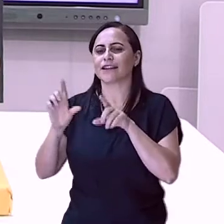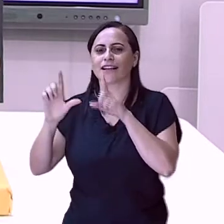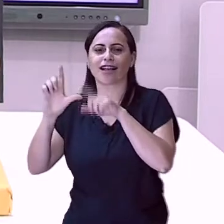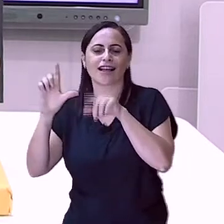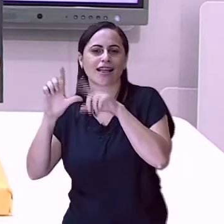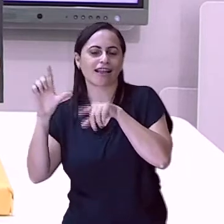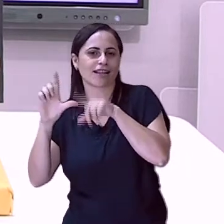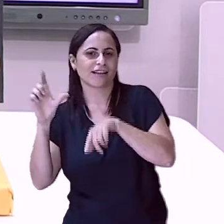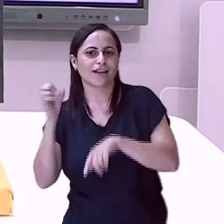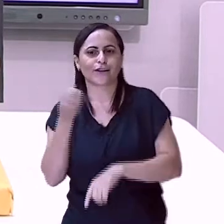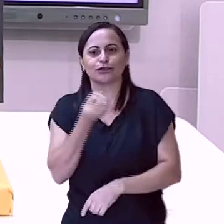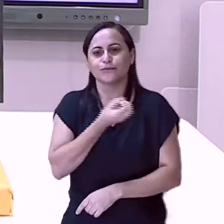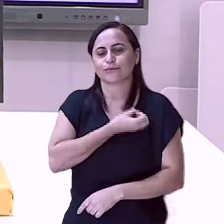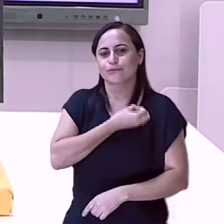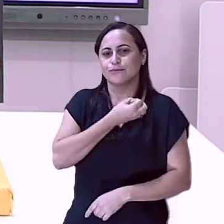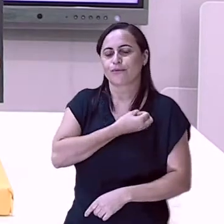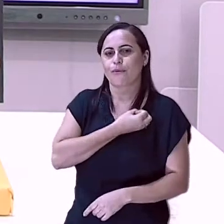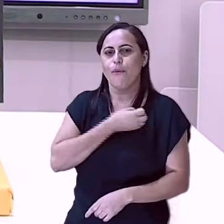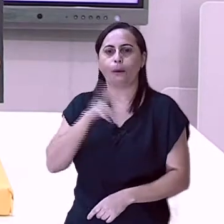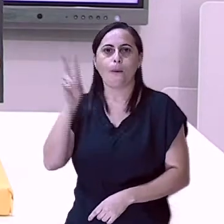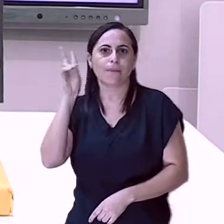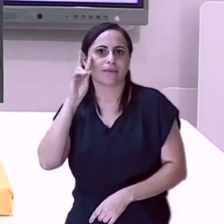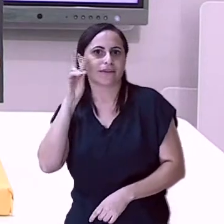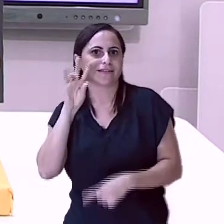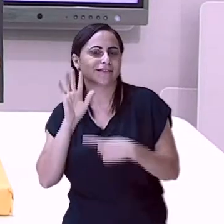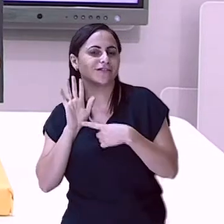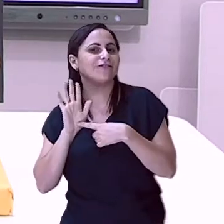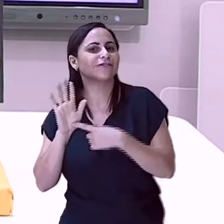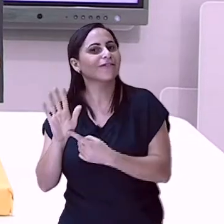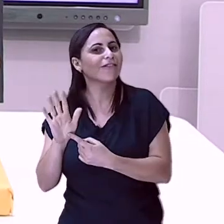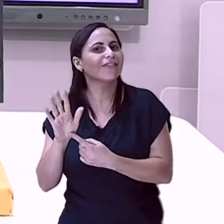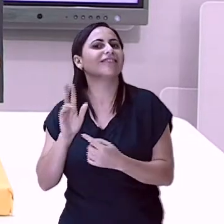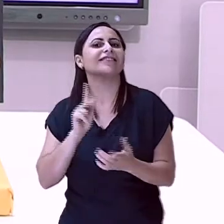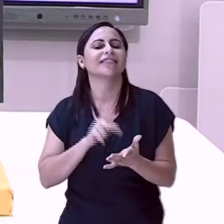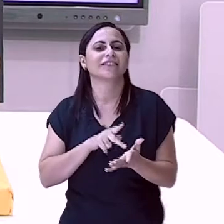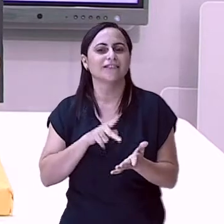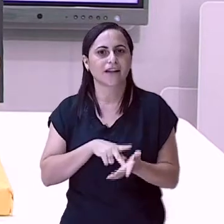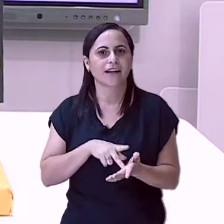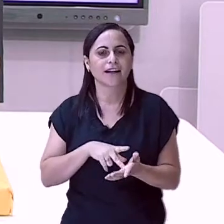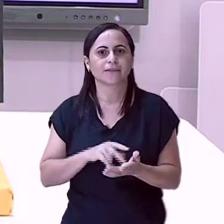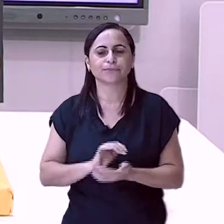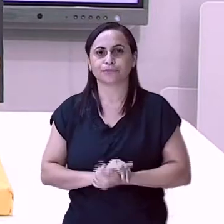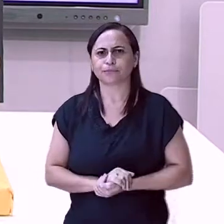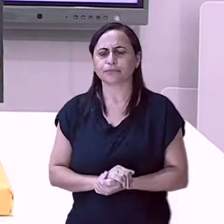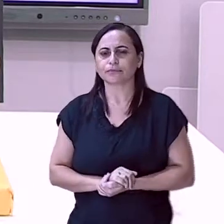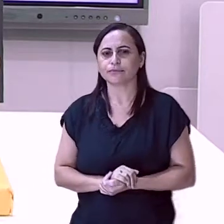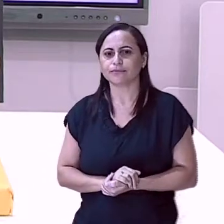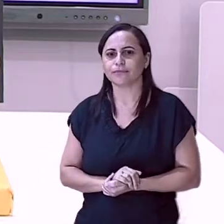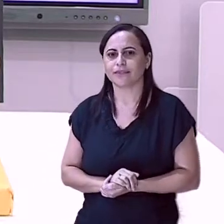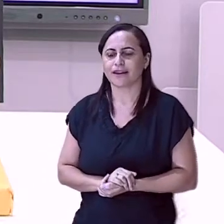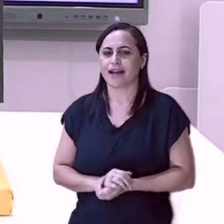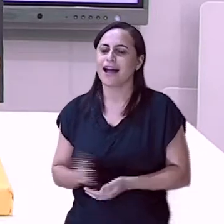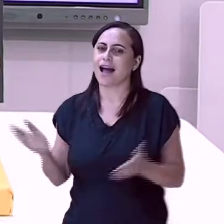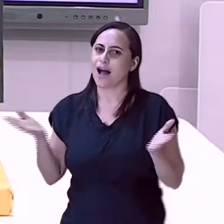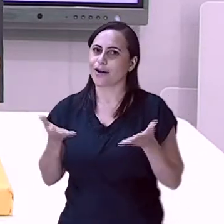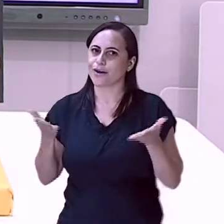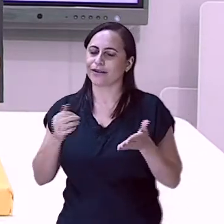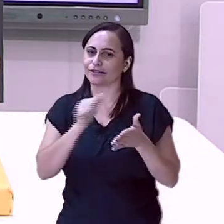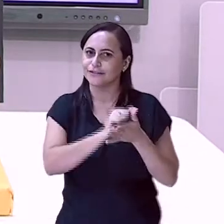Ensino números. Conto histórias. Não é mesmo? E falando em ensinar, vamos para uma atividade.